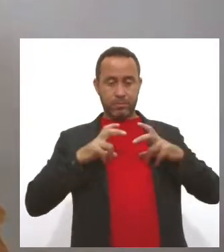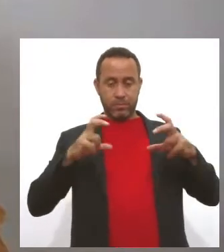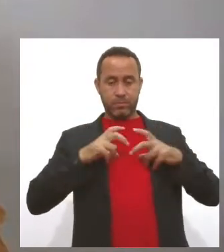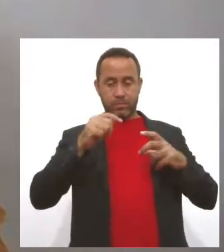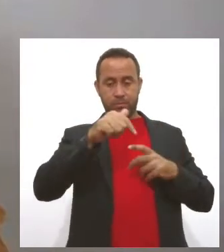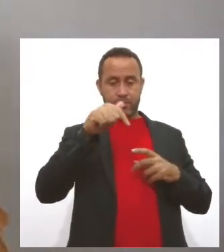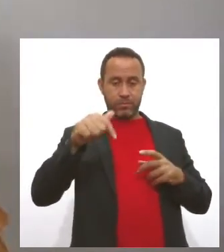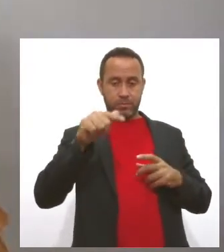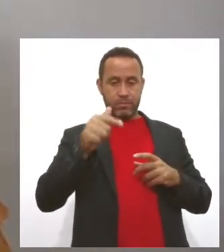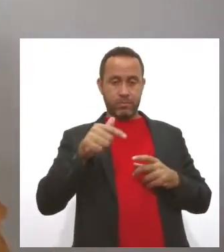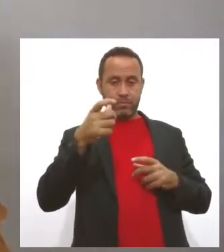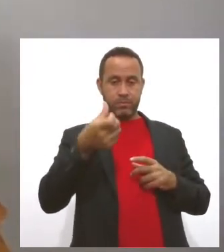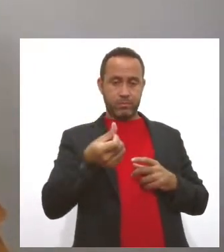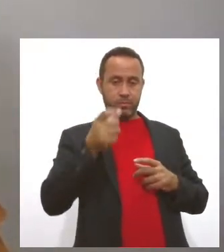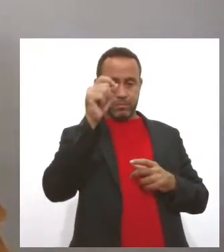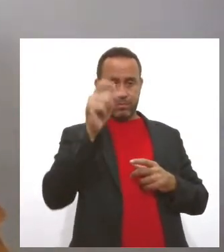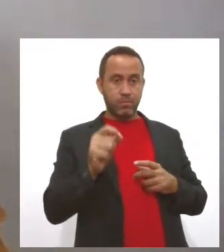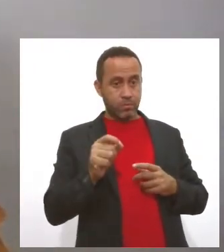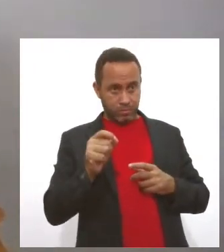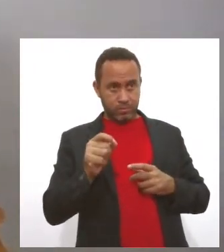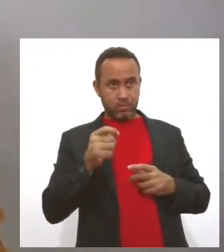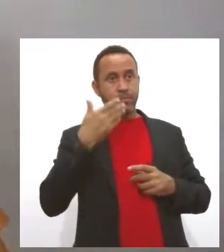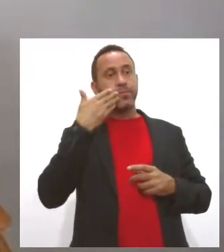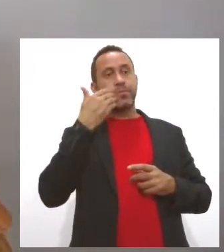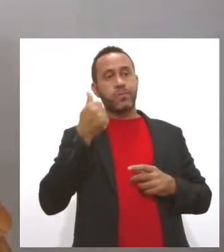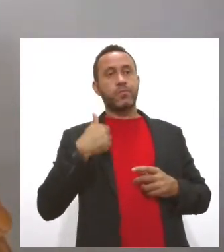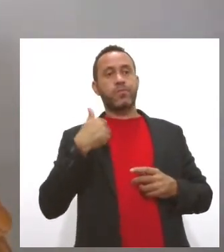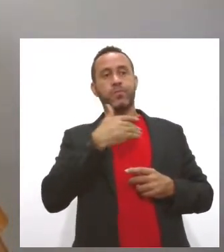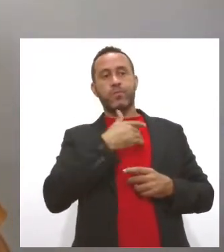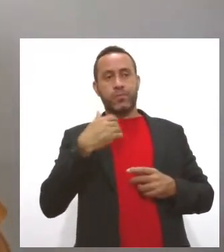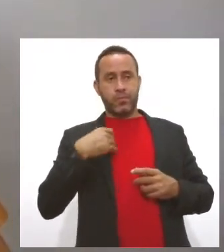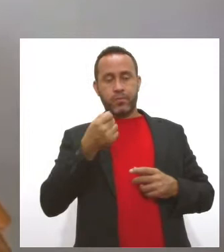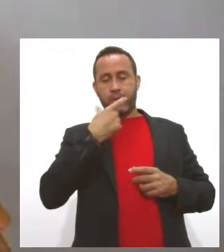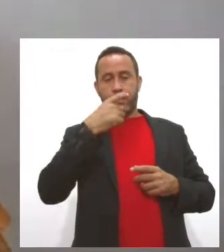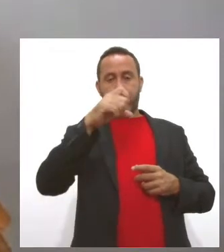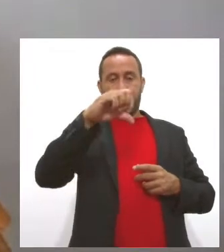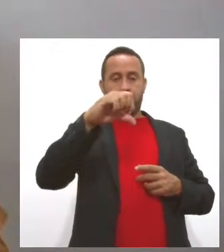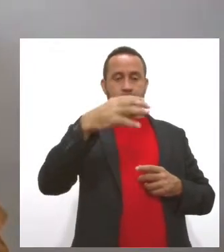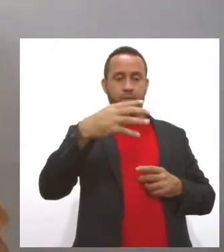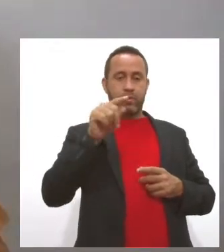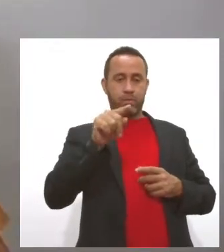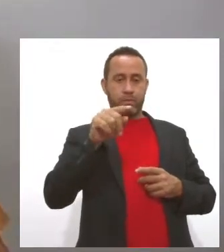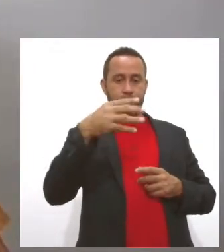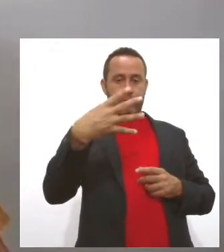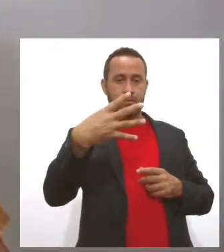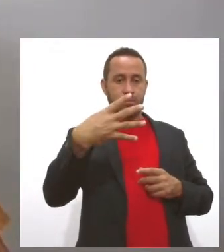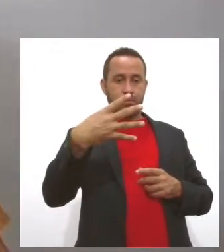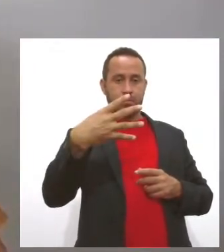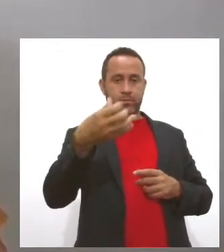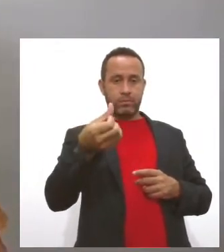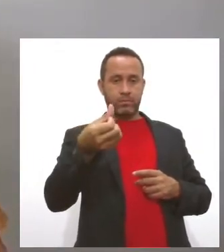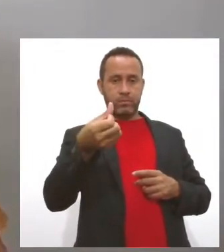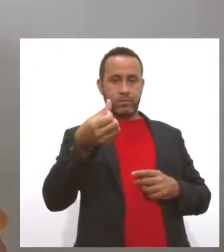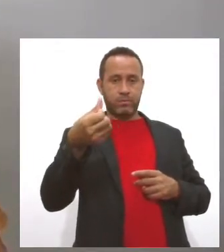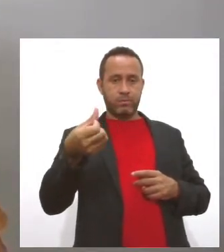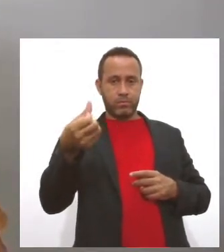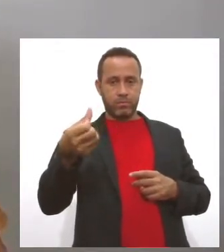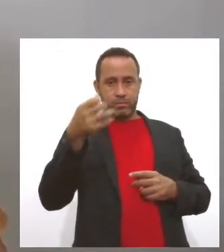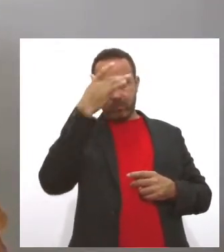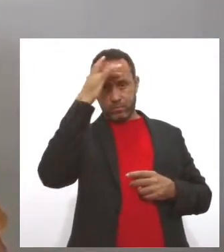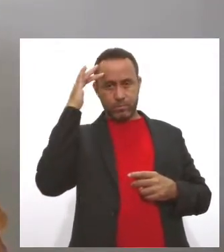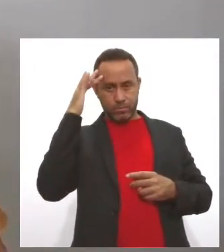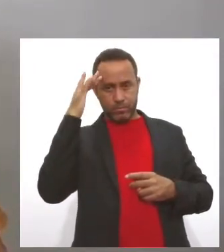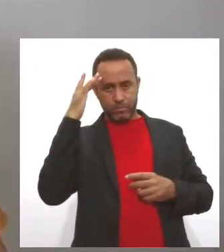,6%. Curados aqui em Sergipe, já são noventa quatro mil quatrocentos e sessenta e seis pacientes.